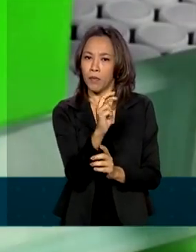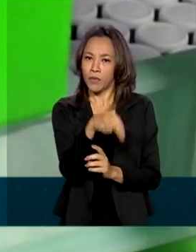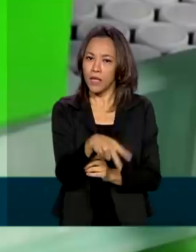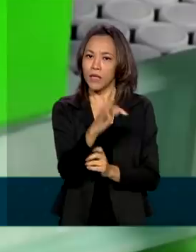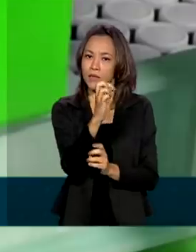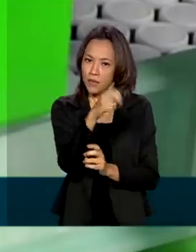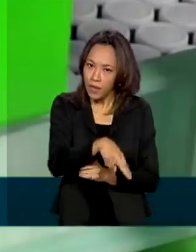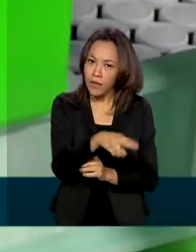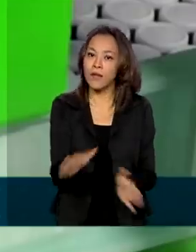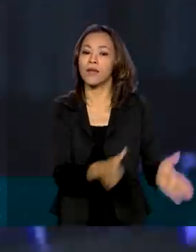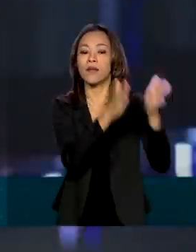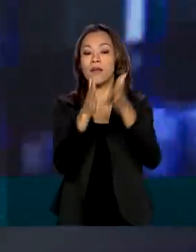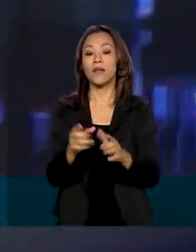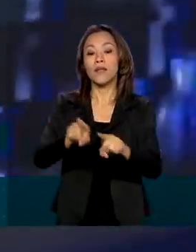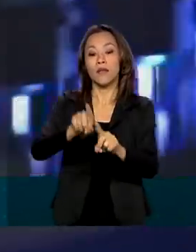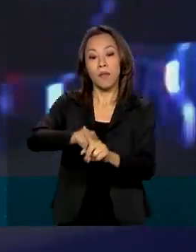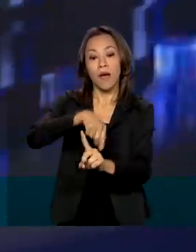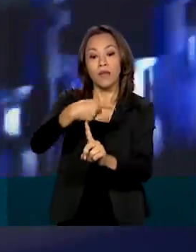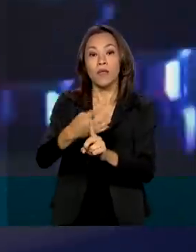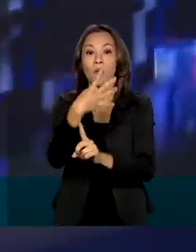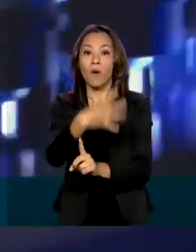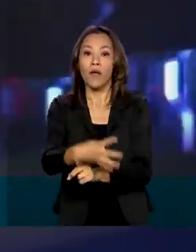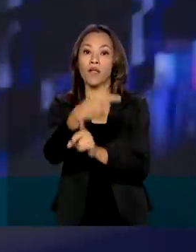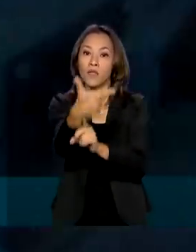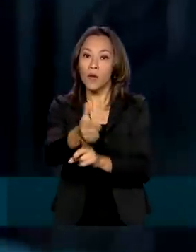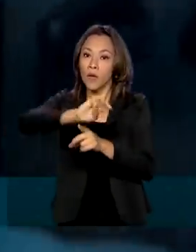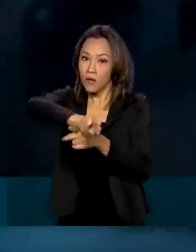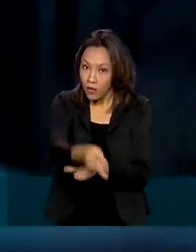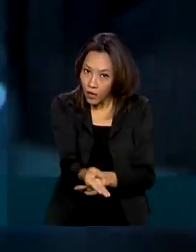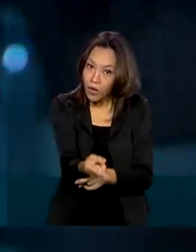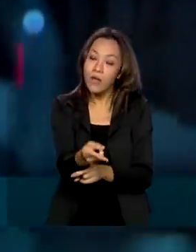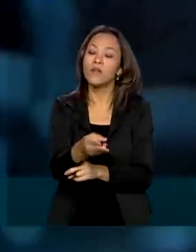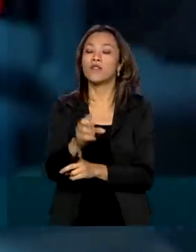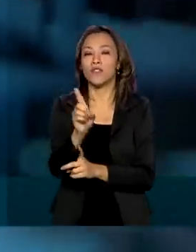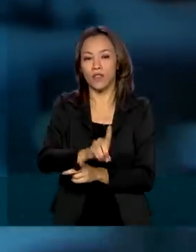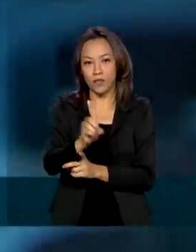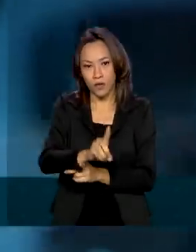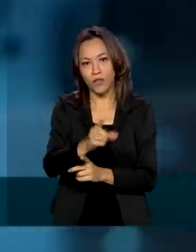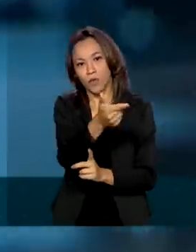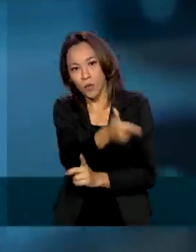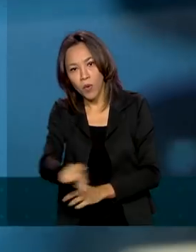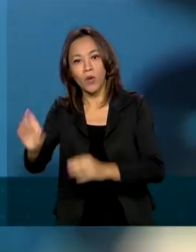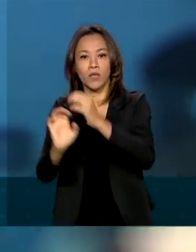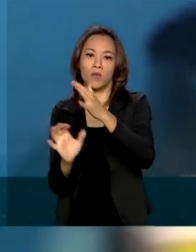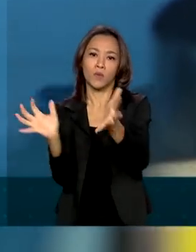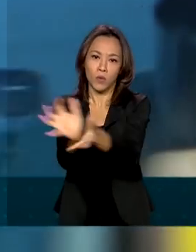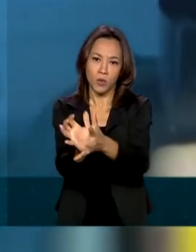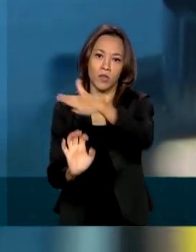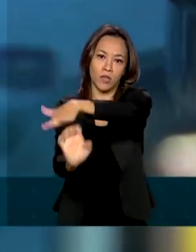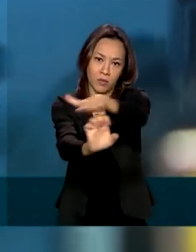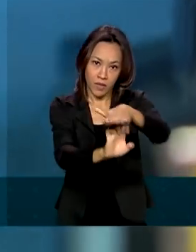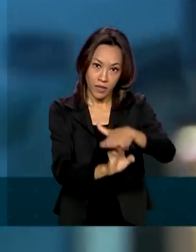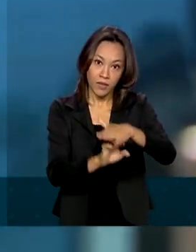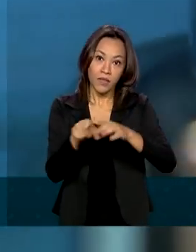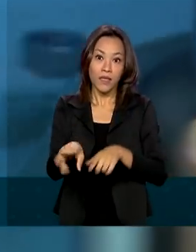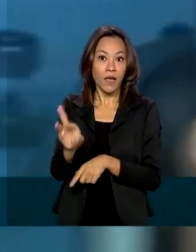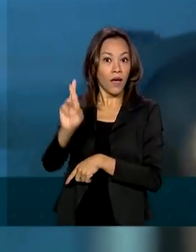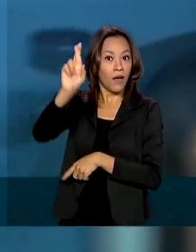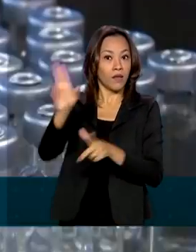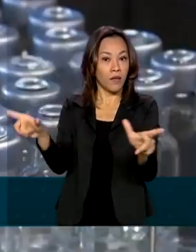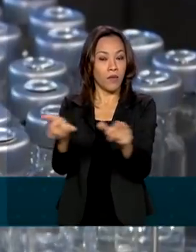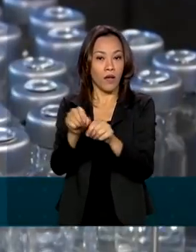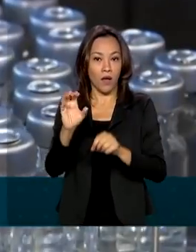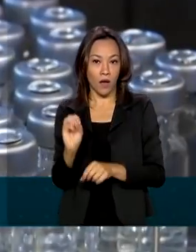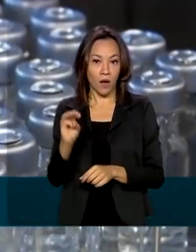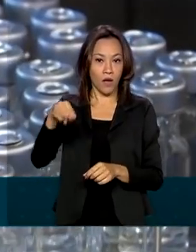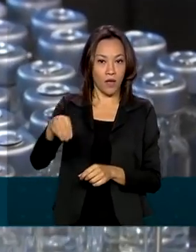E por fim, 42 milhões de doses por meio do consórcio COVAX Facility, conduzido pela Organização Mundial de Saúde,